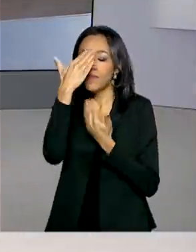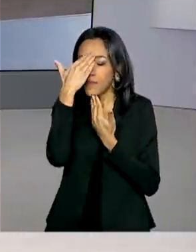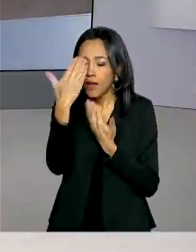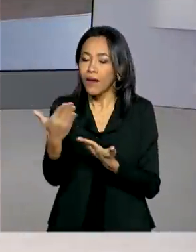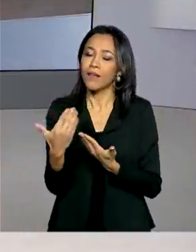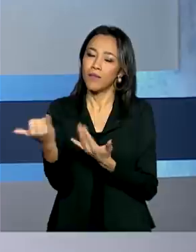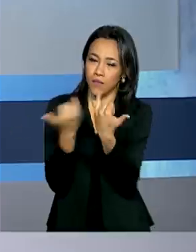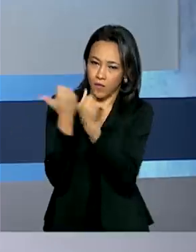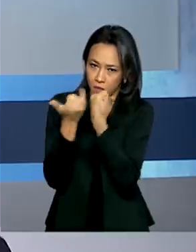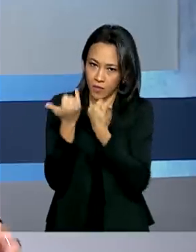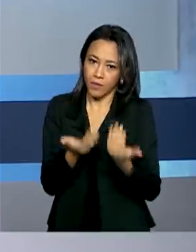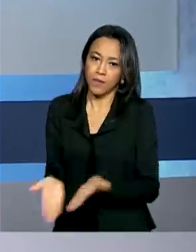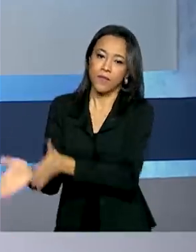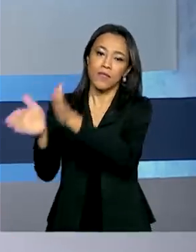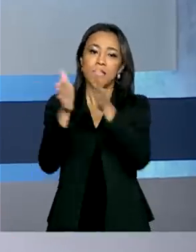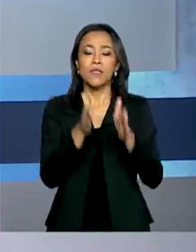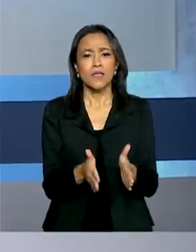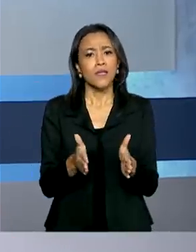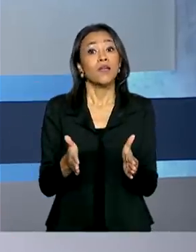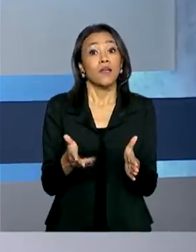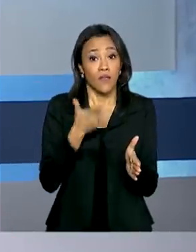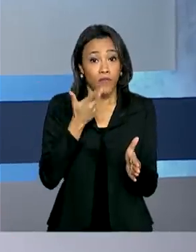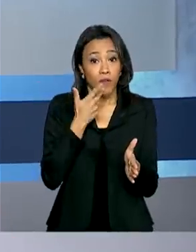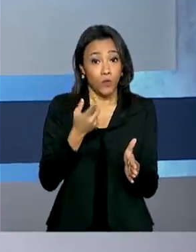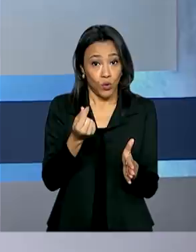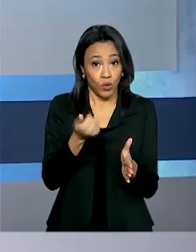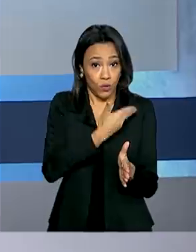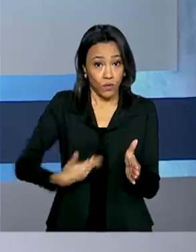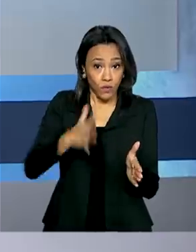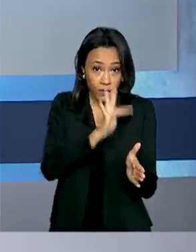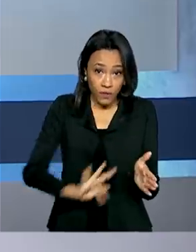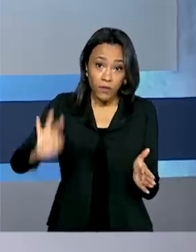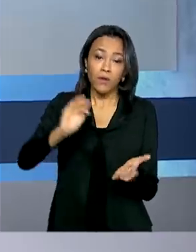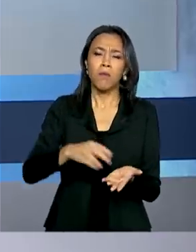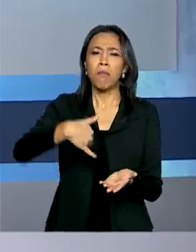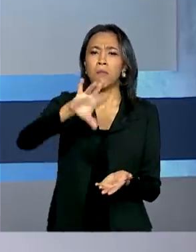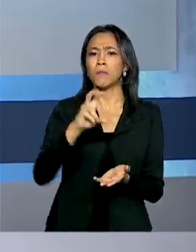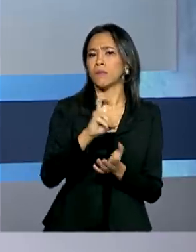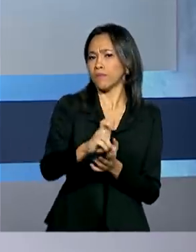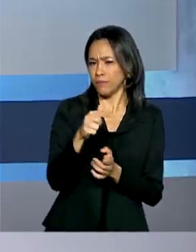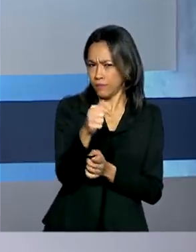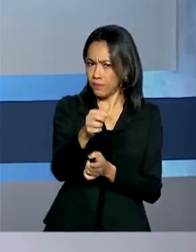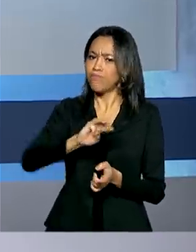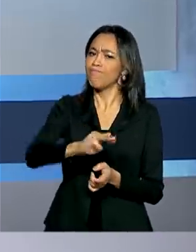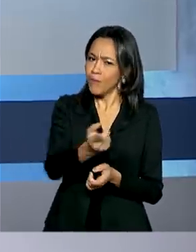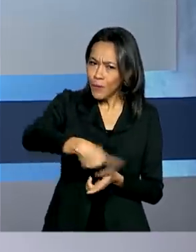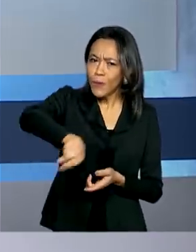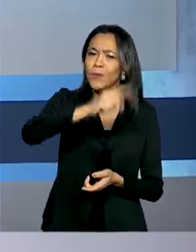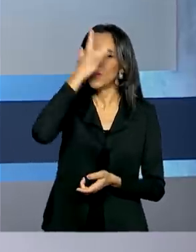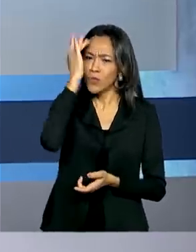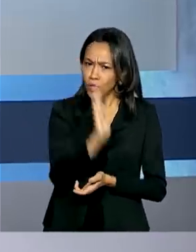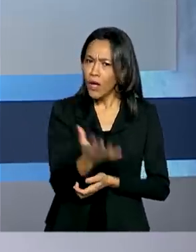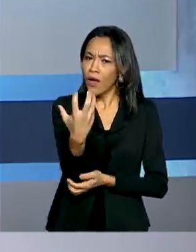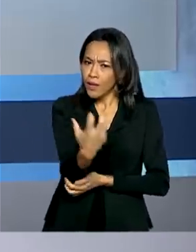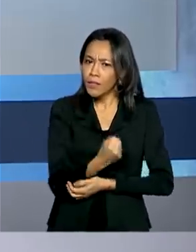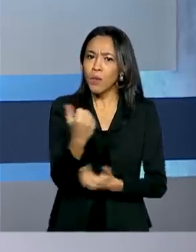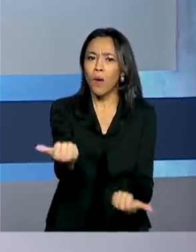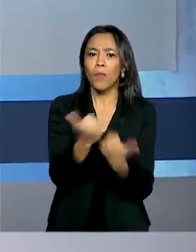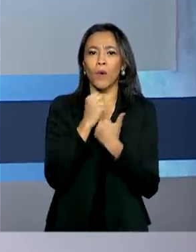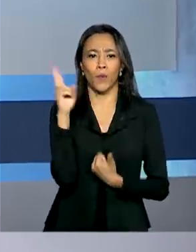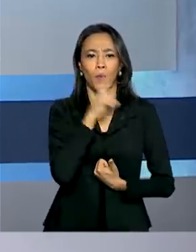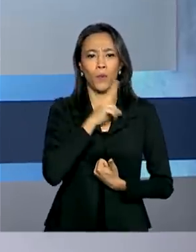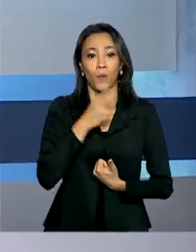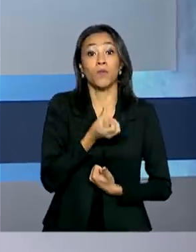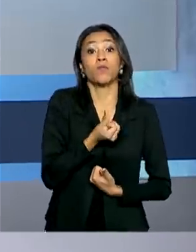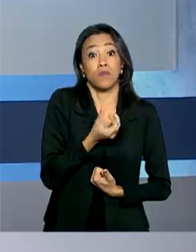suas informações. E, falando em recursos da União, mais de 57 milhões de pessoas já receberam auxílio emergencial de